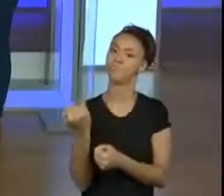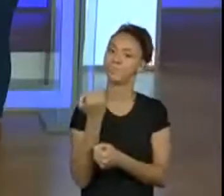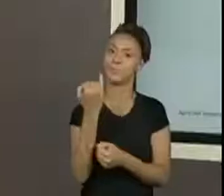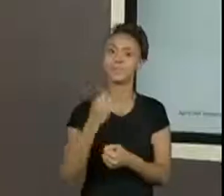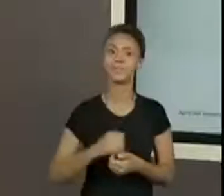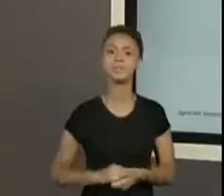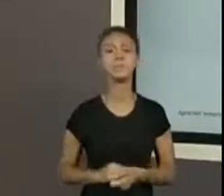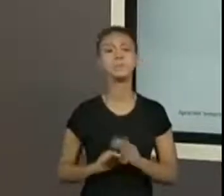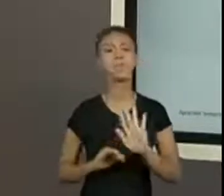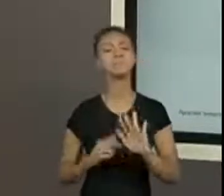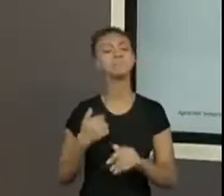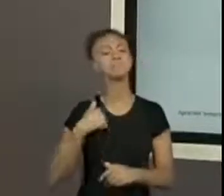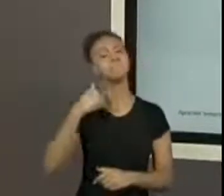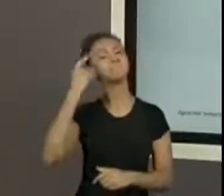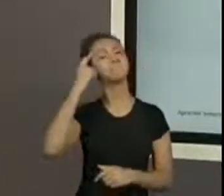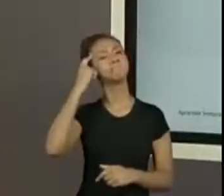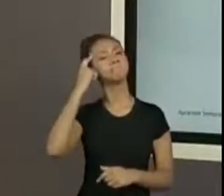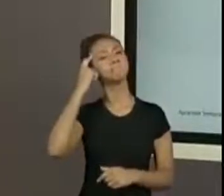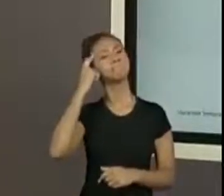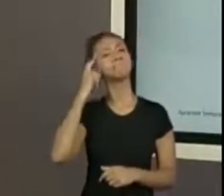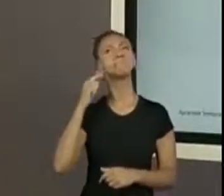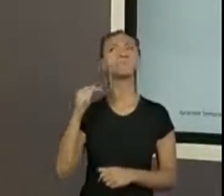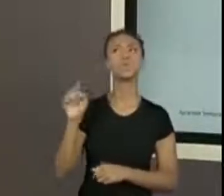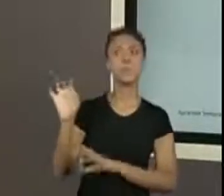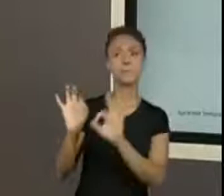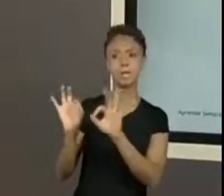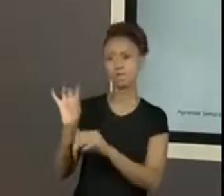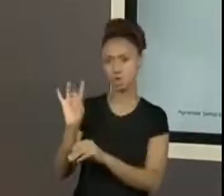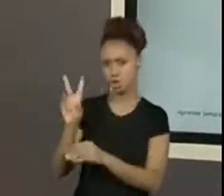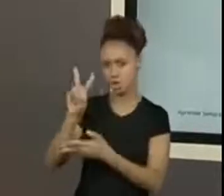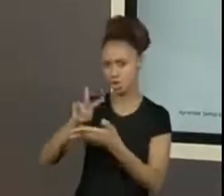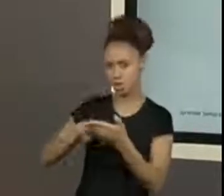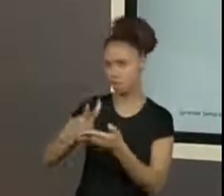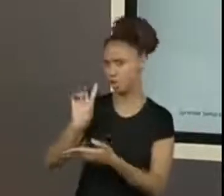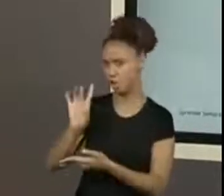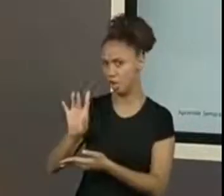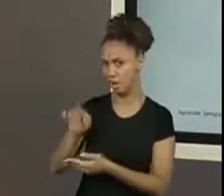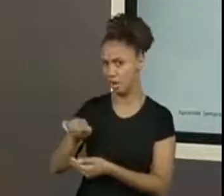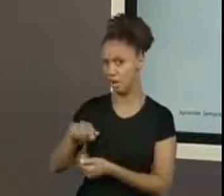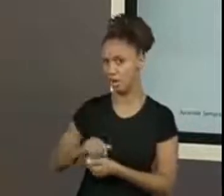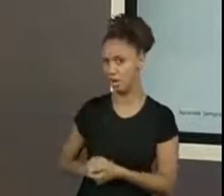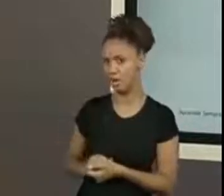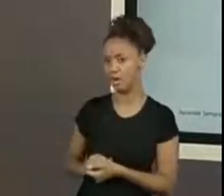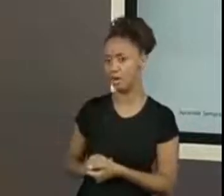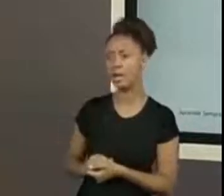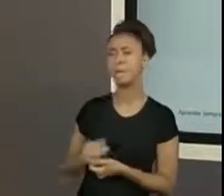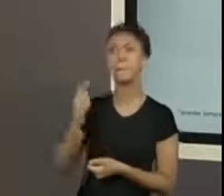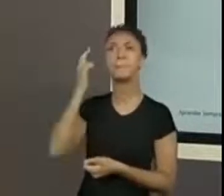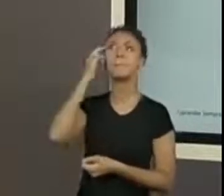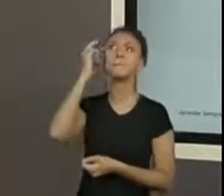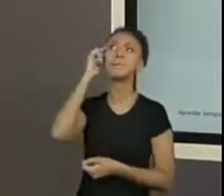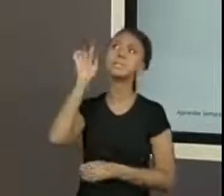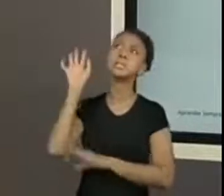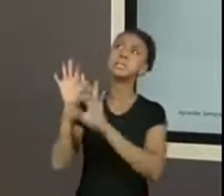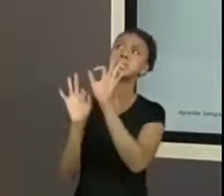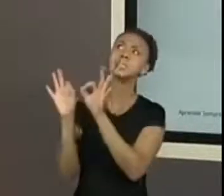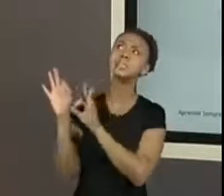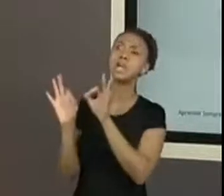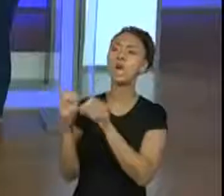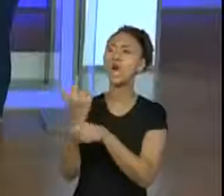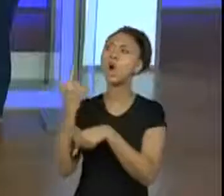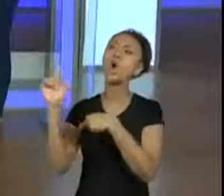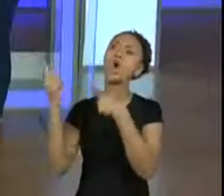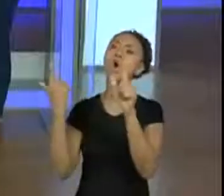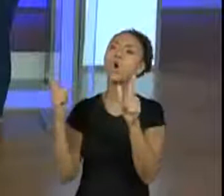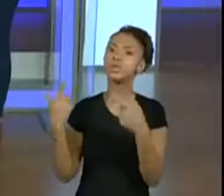pergunto para vocês, se eu falar do nosso planejamento, é só leitura? Não. Será que se eu for pensar em planejamento, eu tenho que pensar em mais coisas?